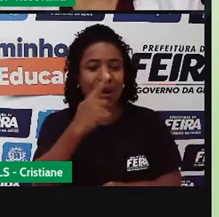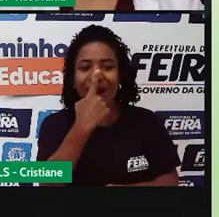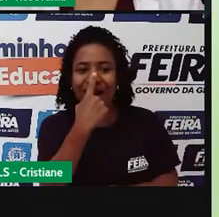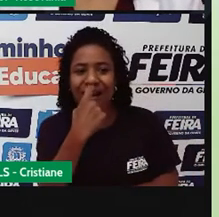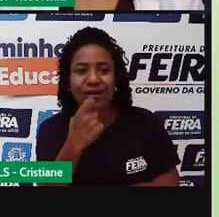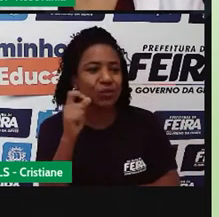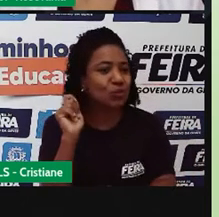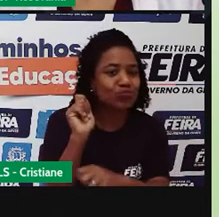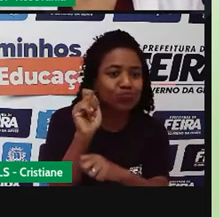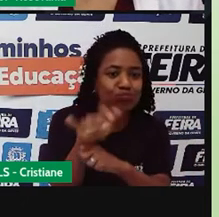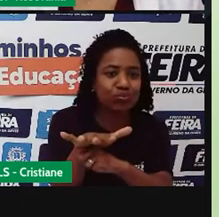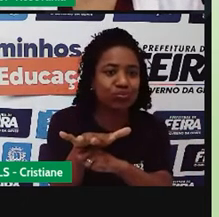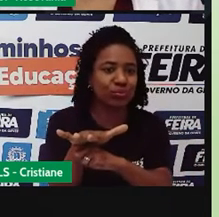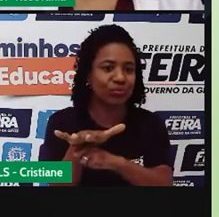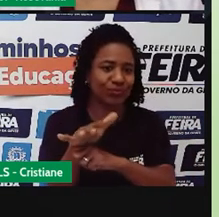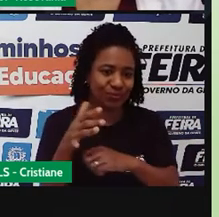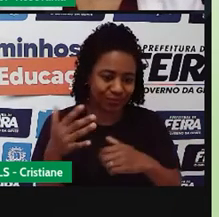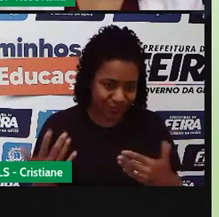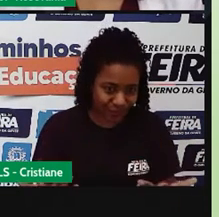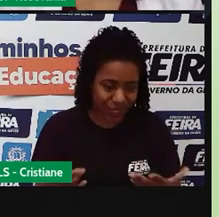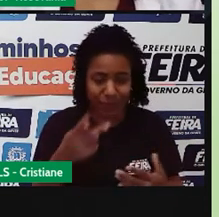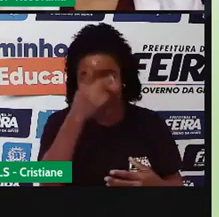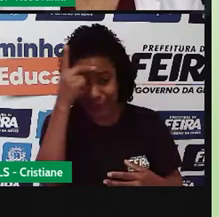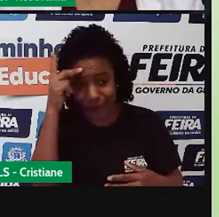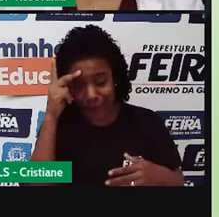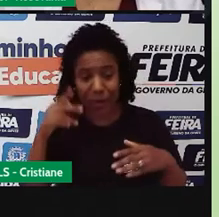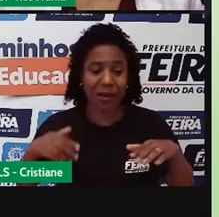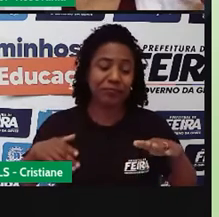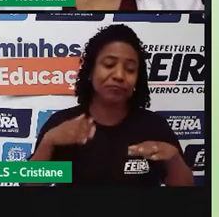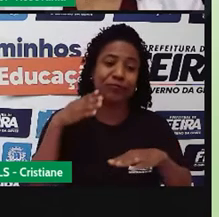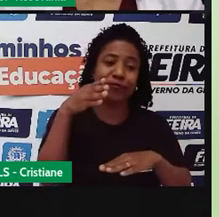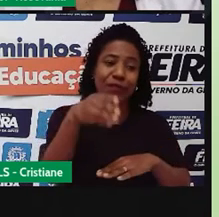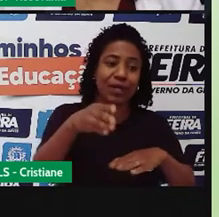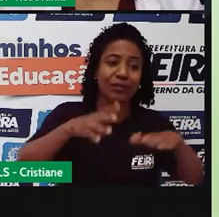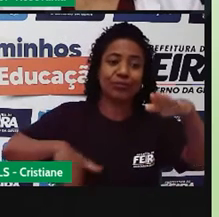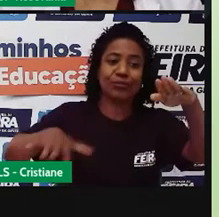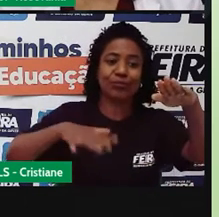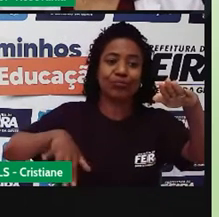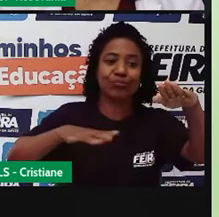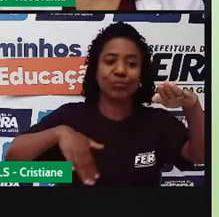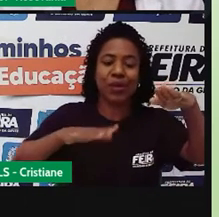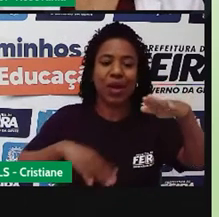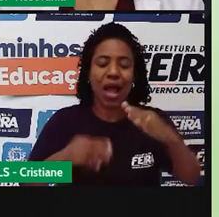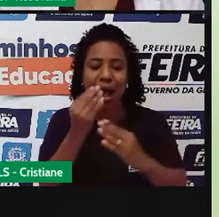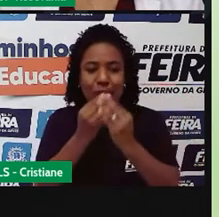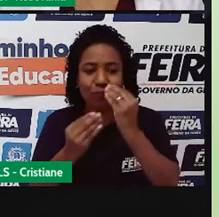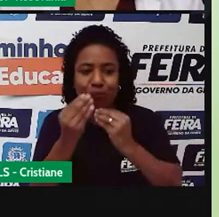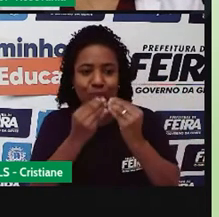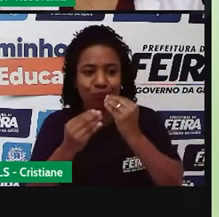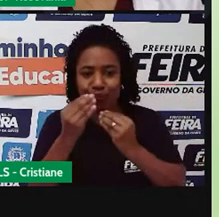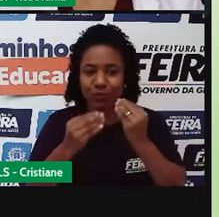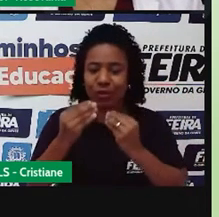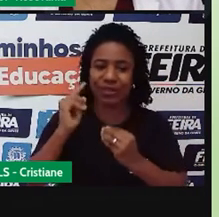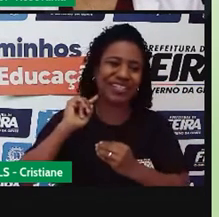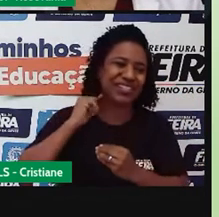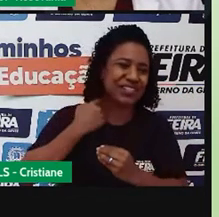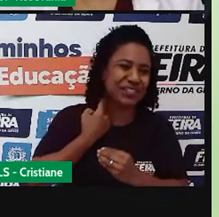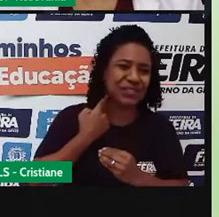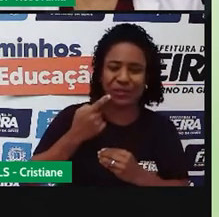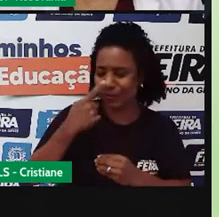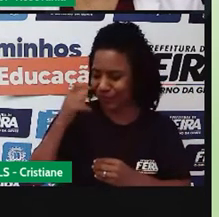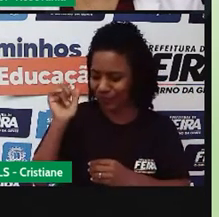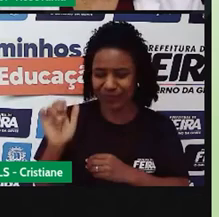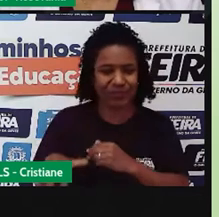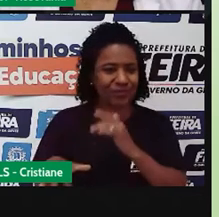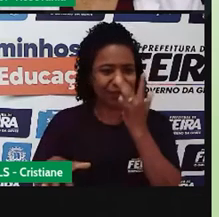pode chamar de cuidado. Quando vai para a praia, que joga lixo, né, deixa aquela sujeirada toda e com o processo, né, das